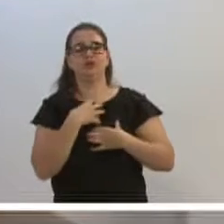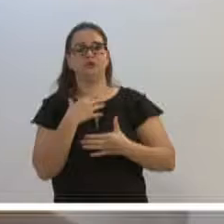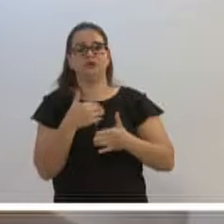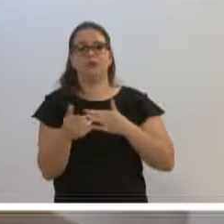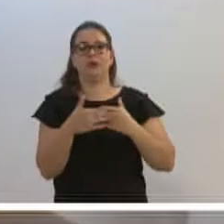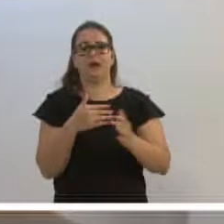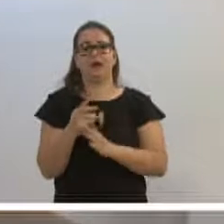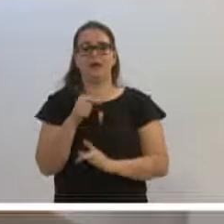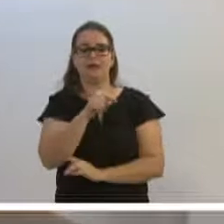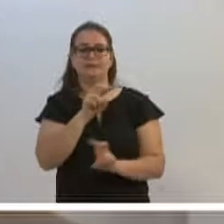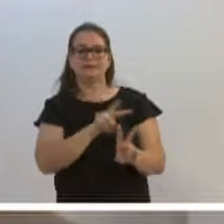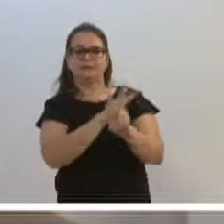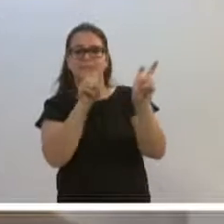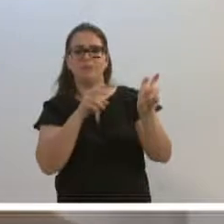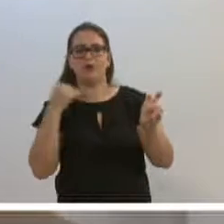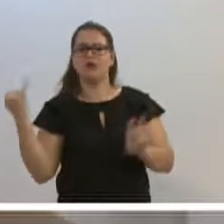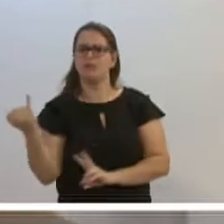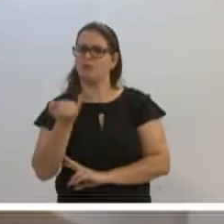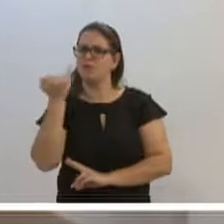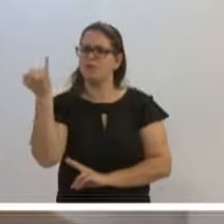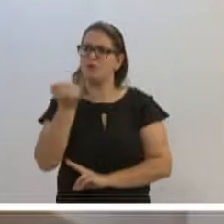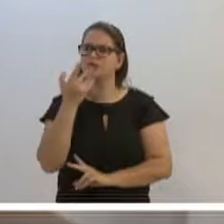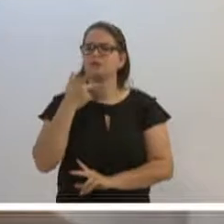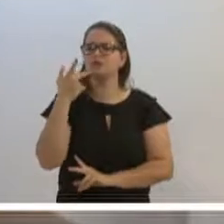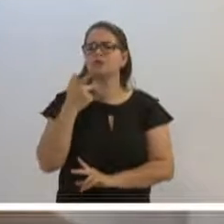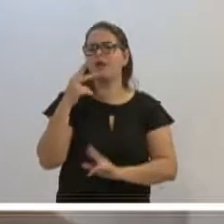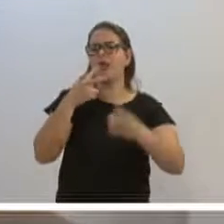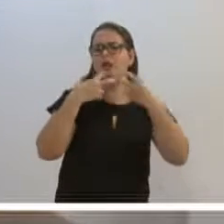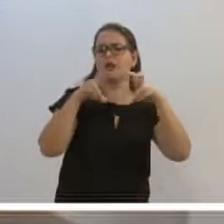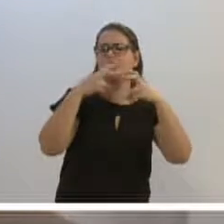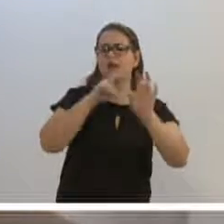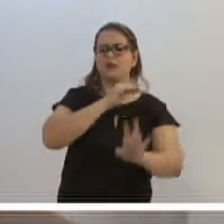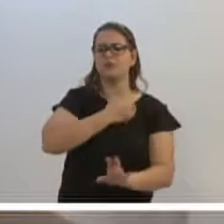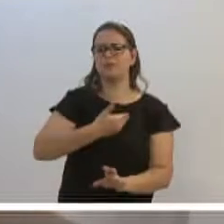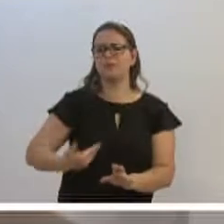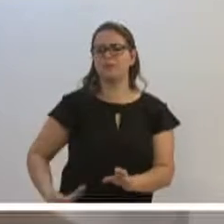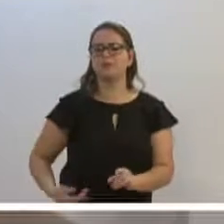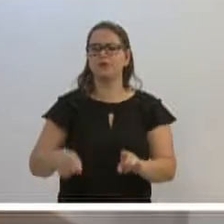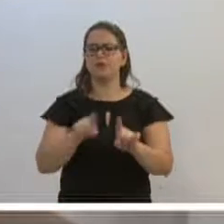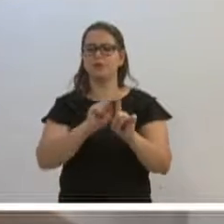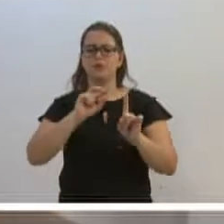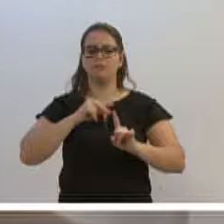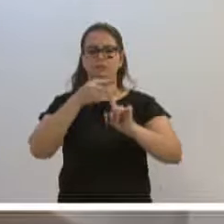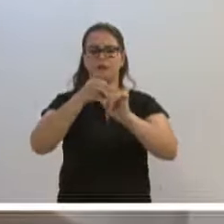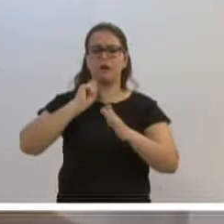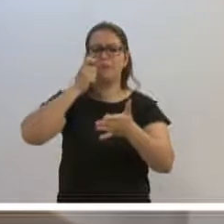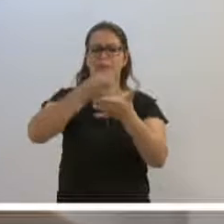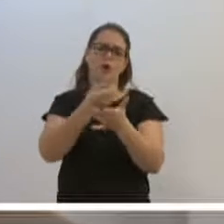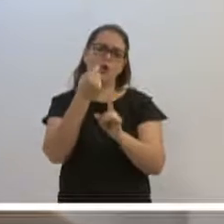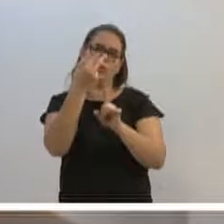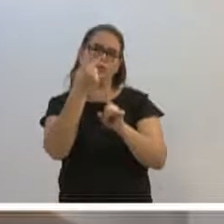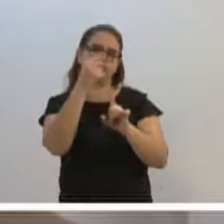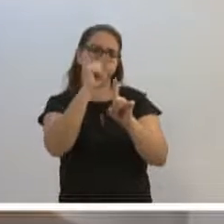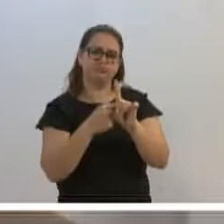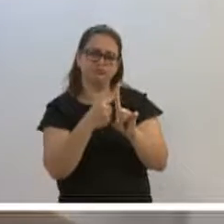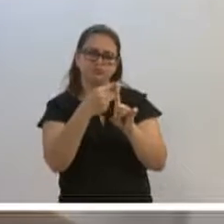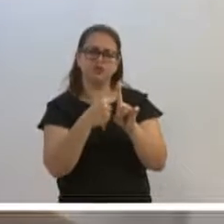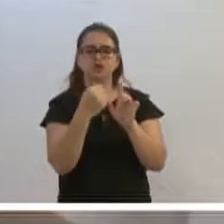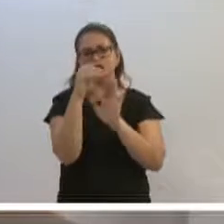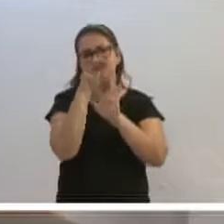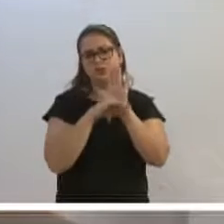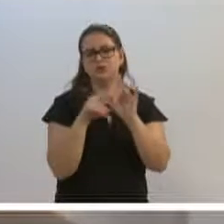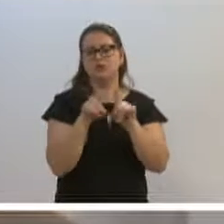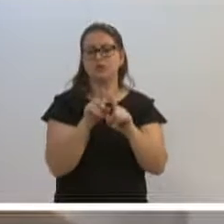que esse tipo de assunto tão importante, quando se fala em transporte público, quando se fala em aumento tarifário ou diminuição tarifária, como foi o caso